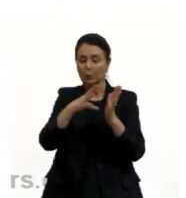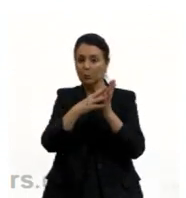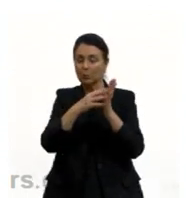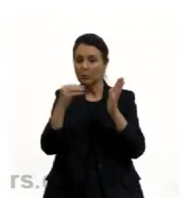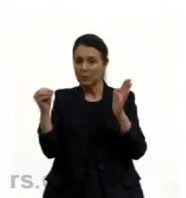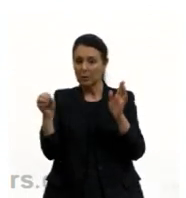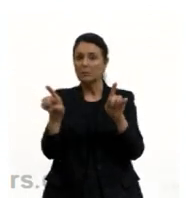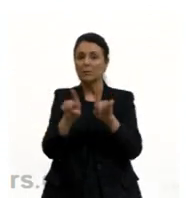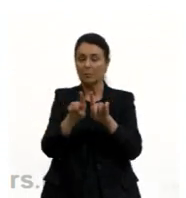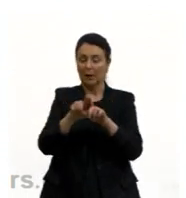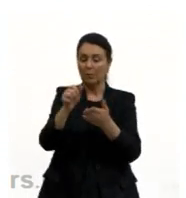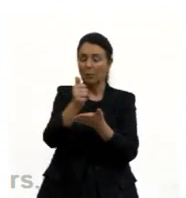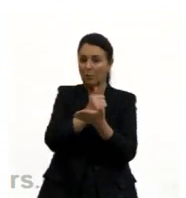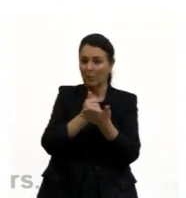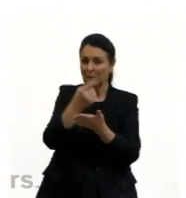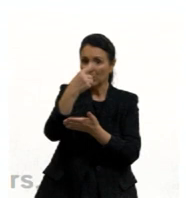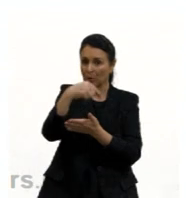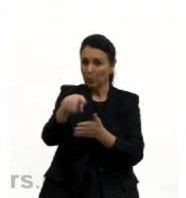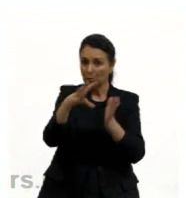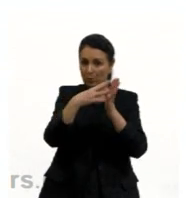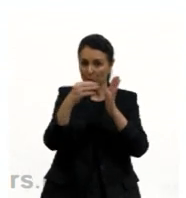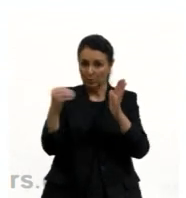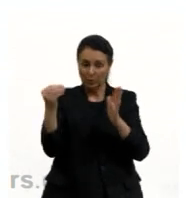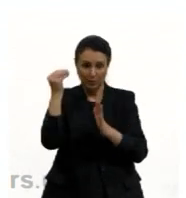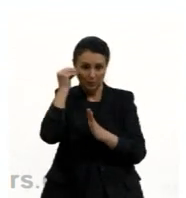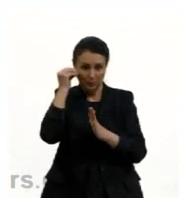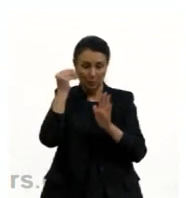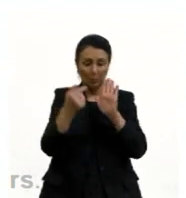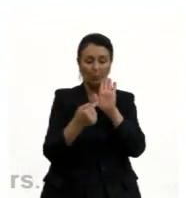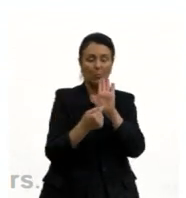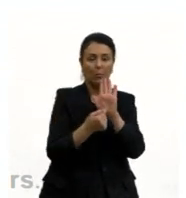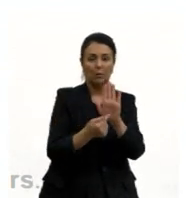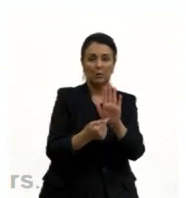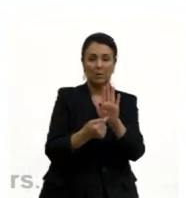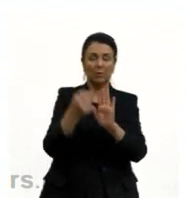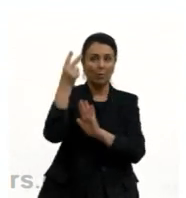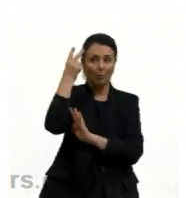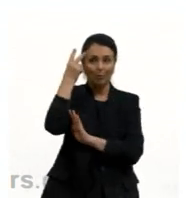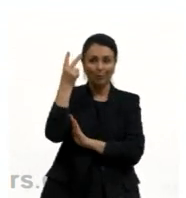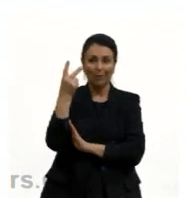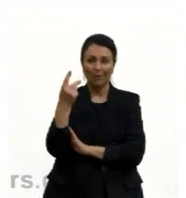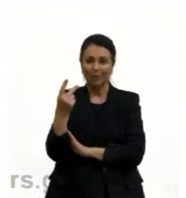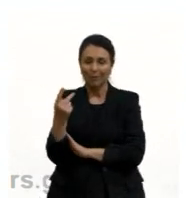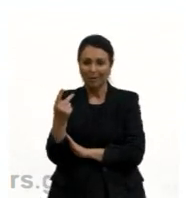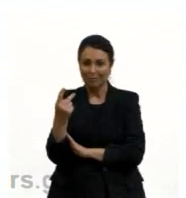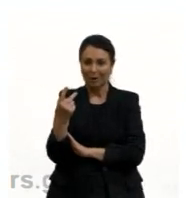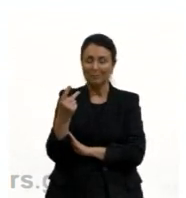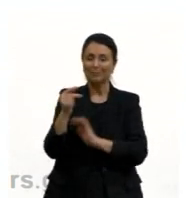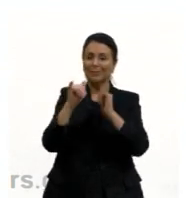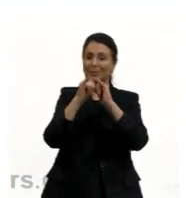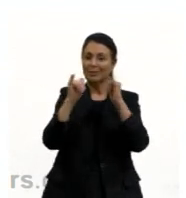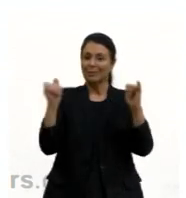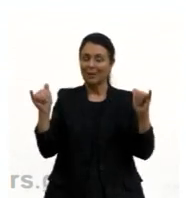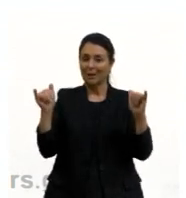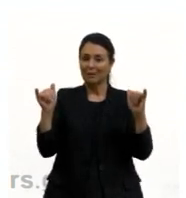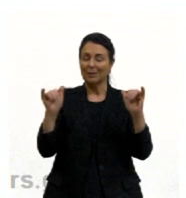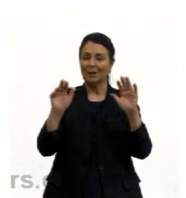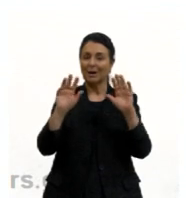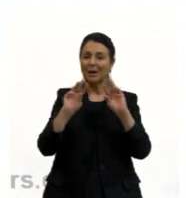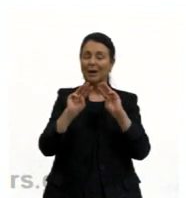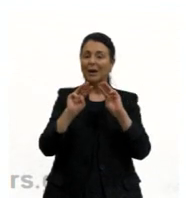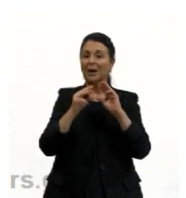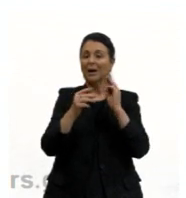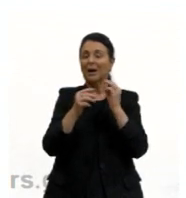experimentais evidenciaram, entre outras coisas, a natureza elétrica da matéria, a composição e